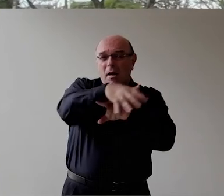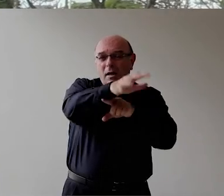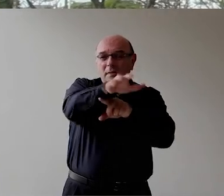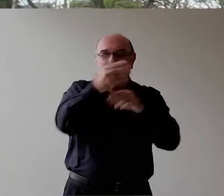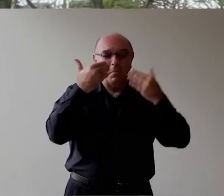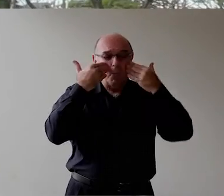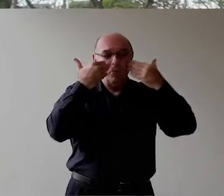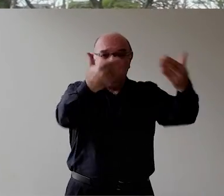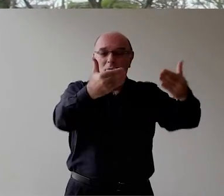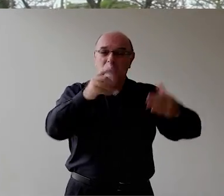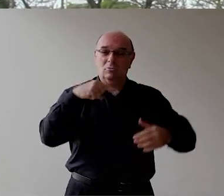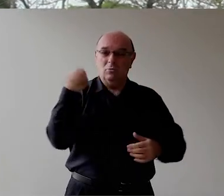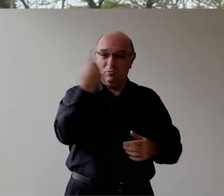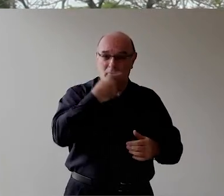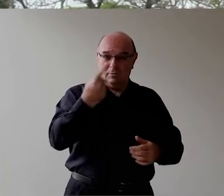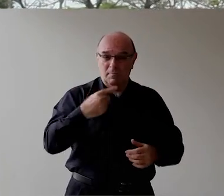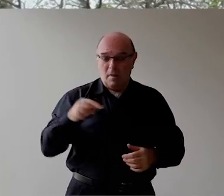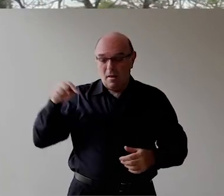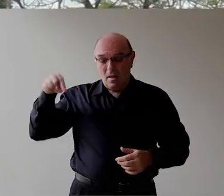Andando